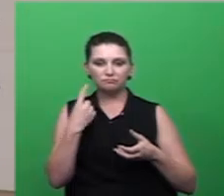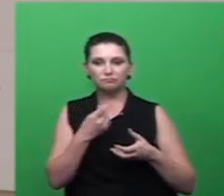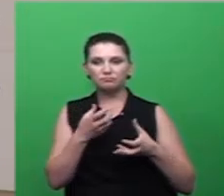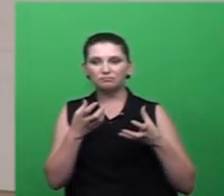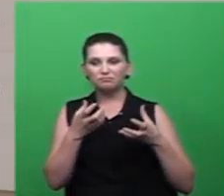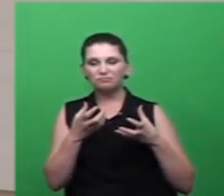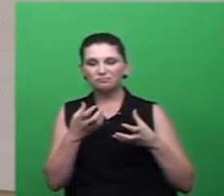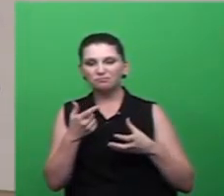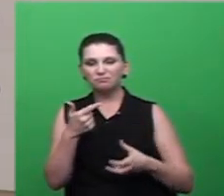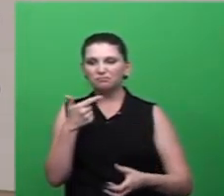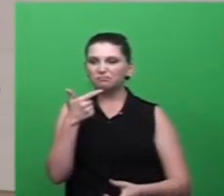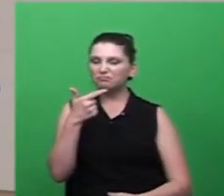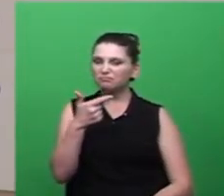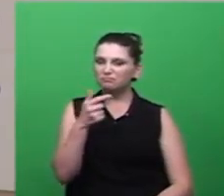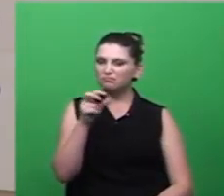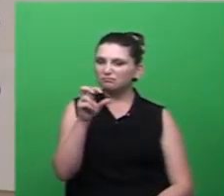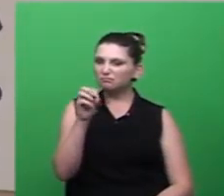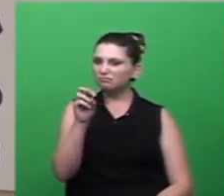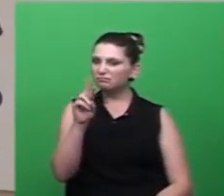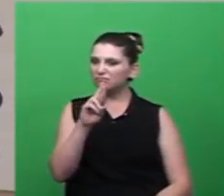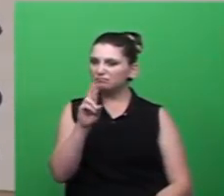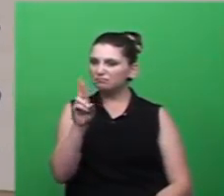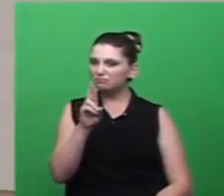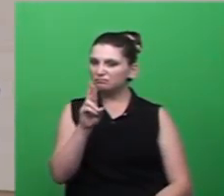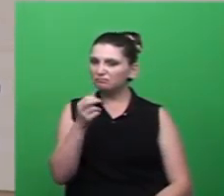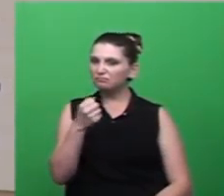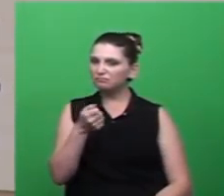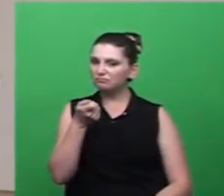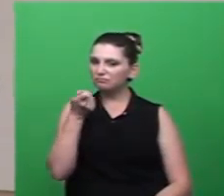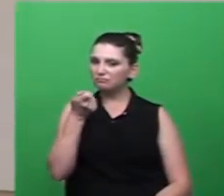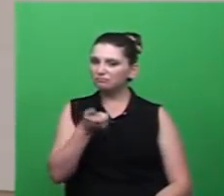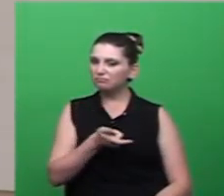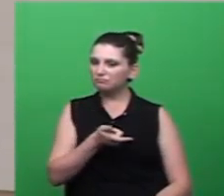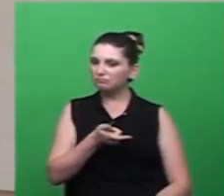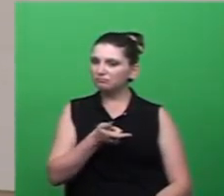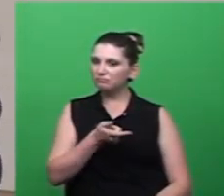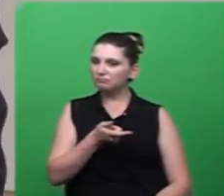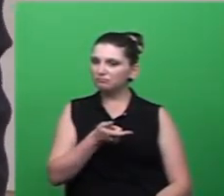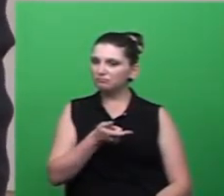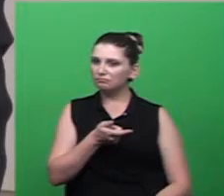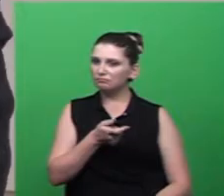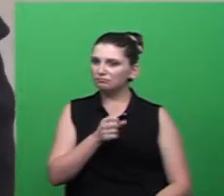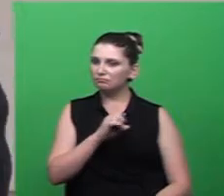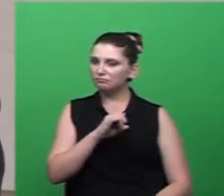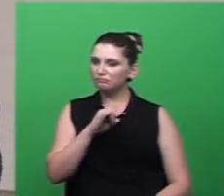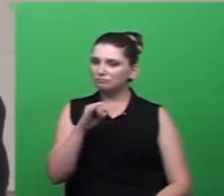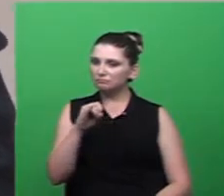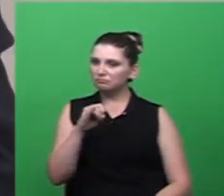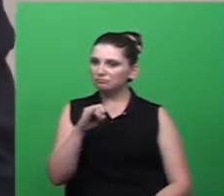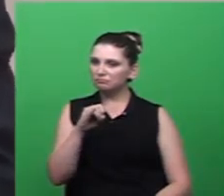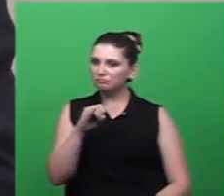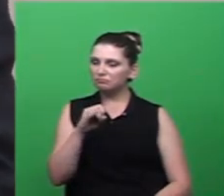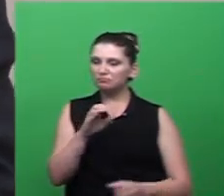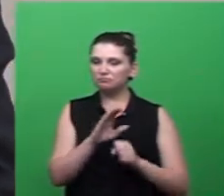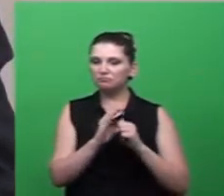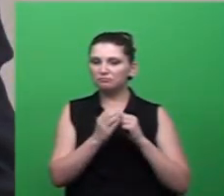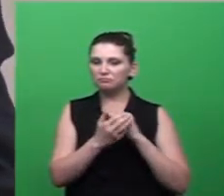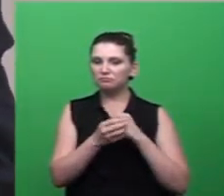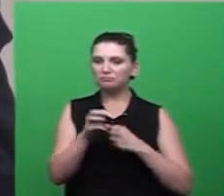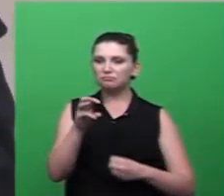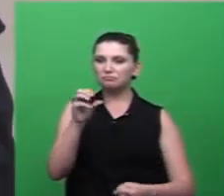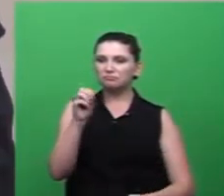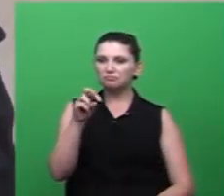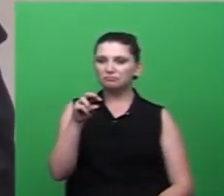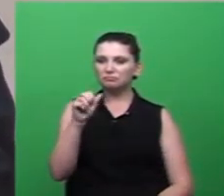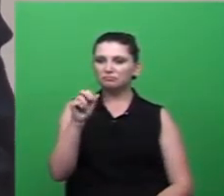250 reais porque tem as taxas então lá no Manaus no Imperatriz